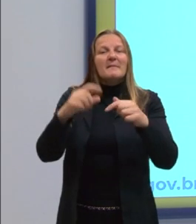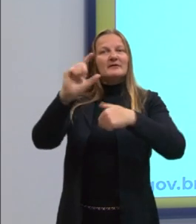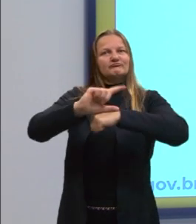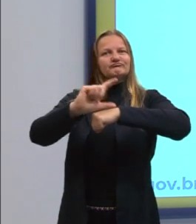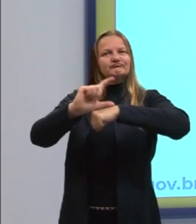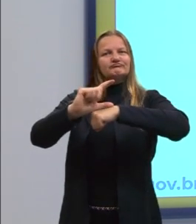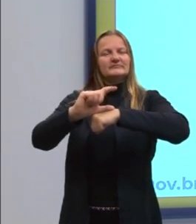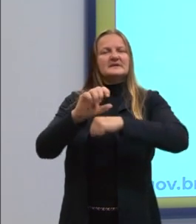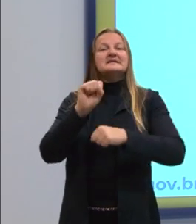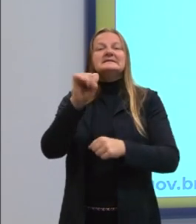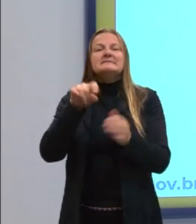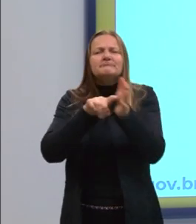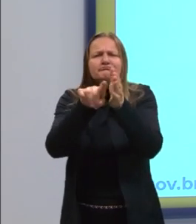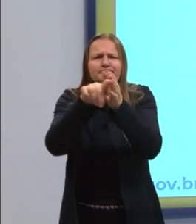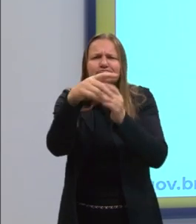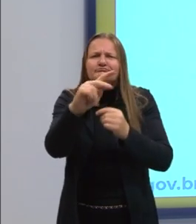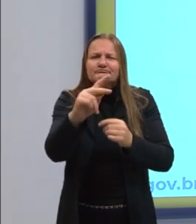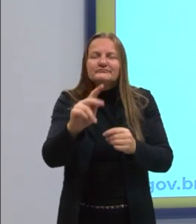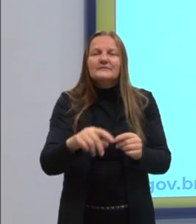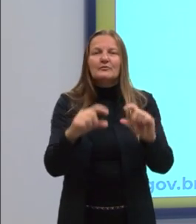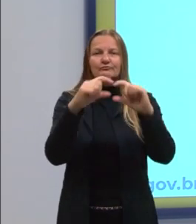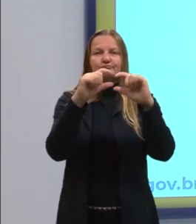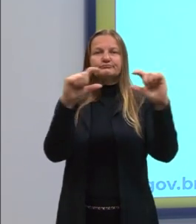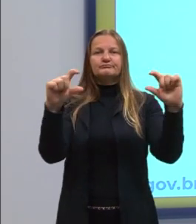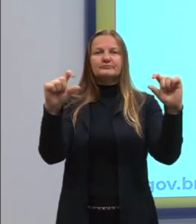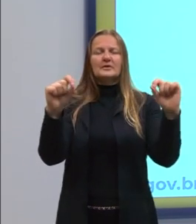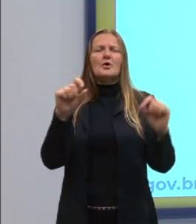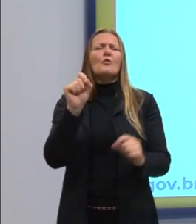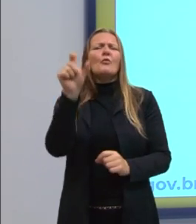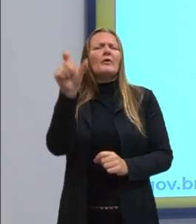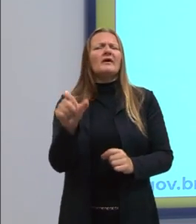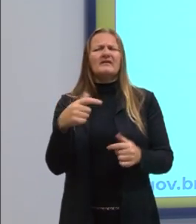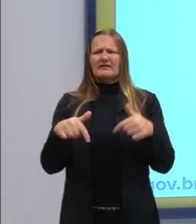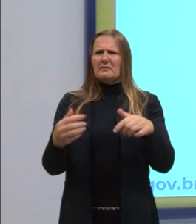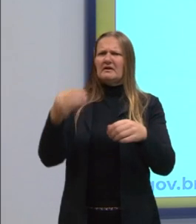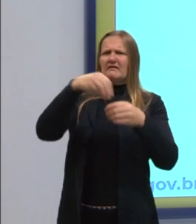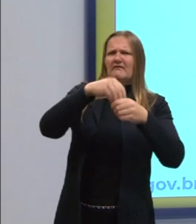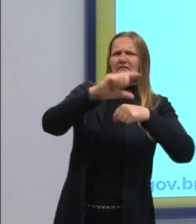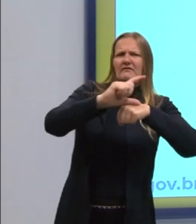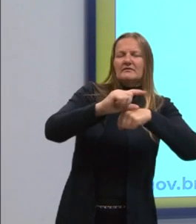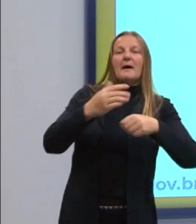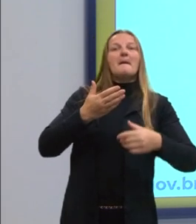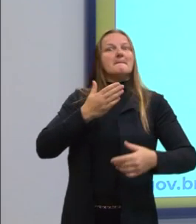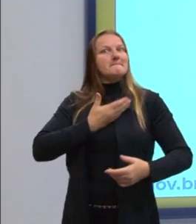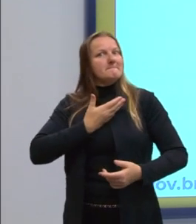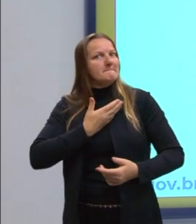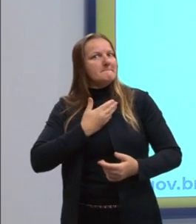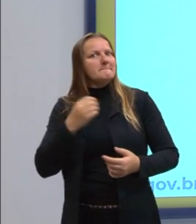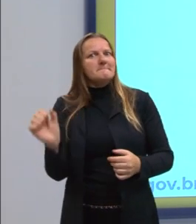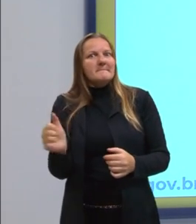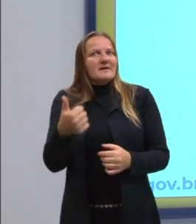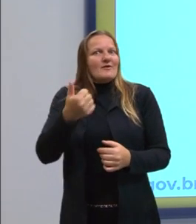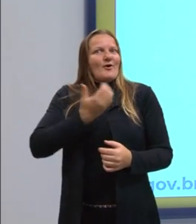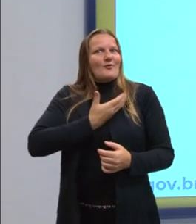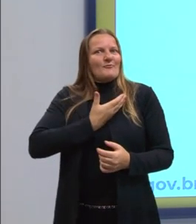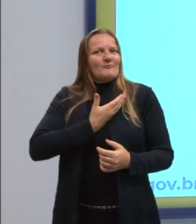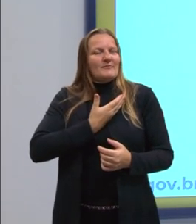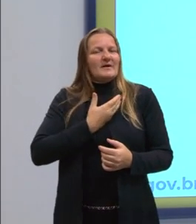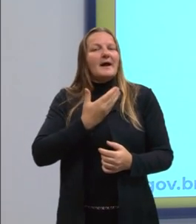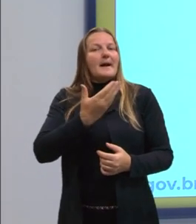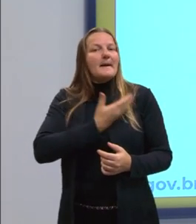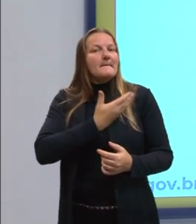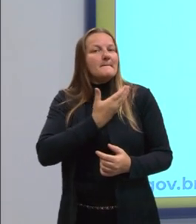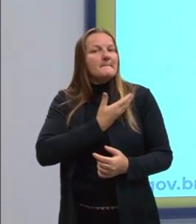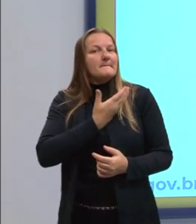Se eu fosse perguntar aqui nessa oração, quem trabalha naquela loja? A minha melhor amiga. Amiga